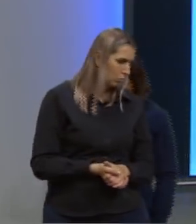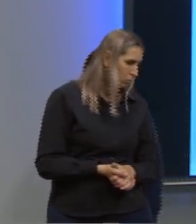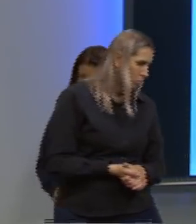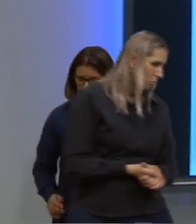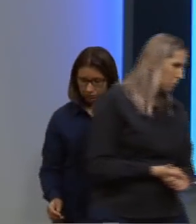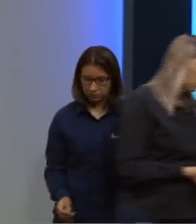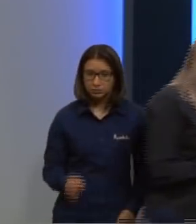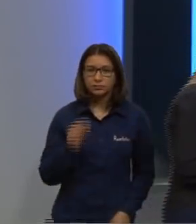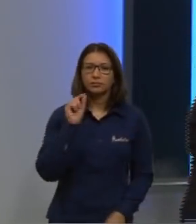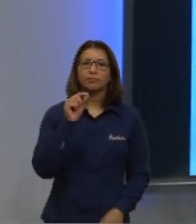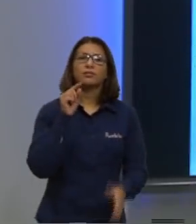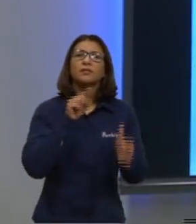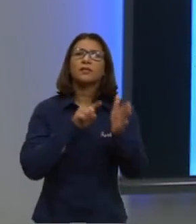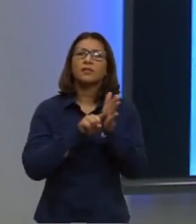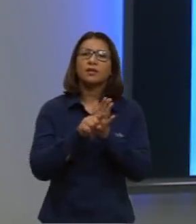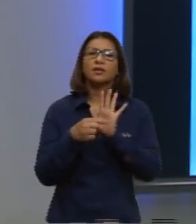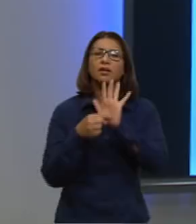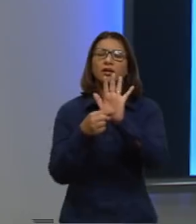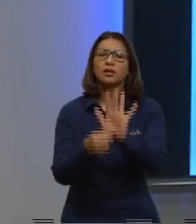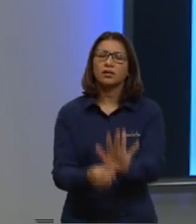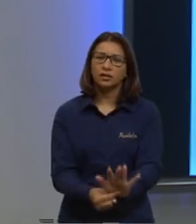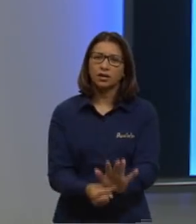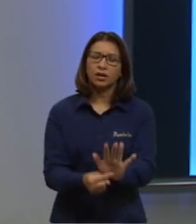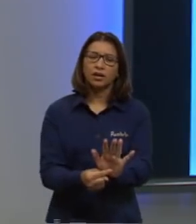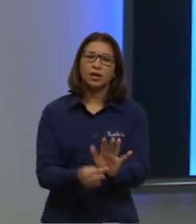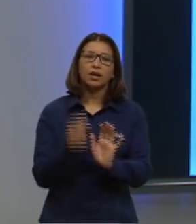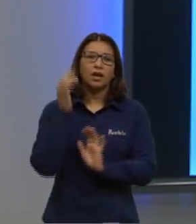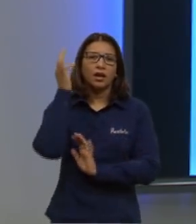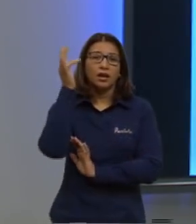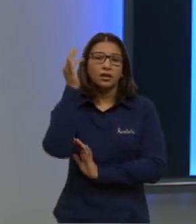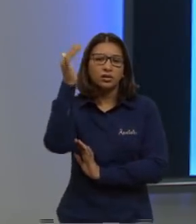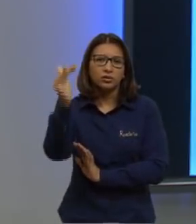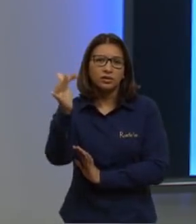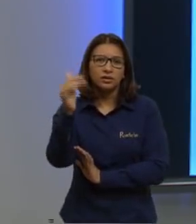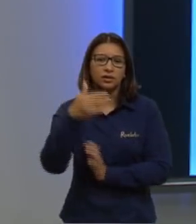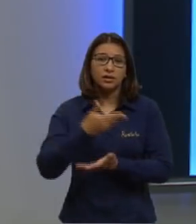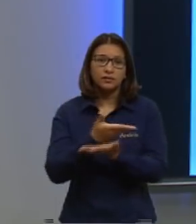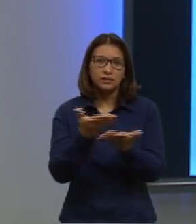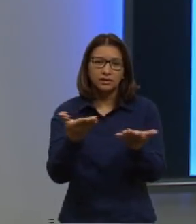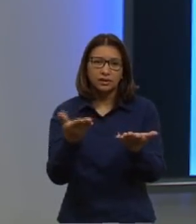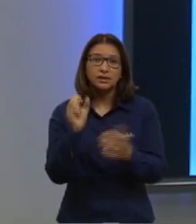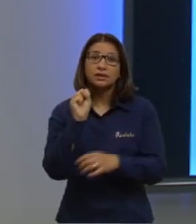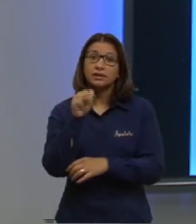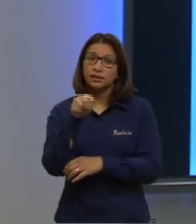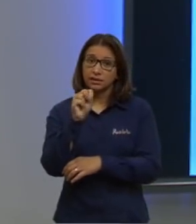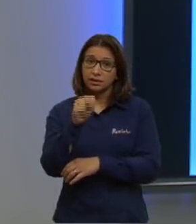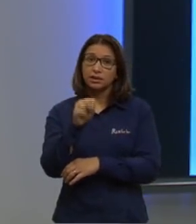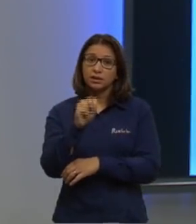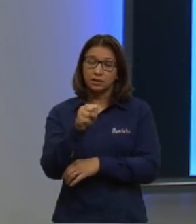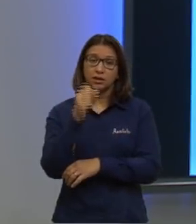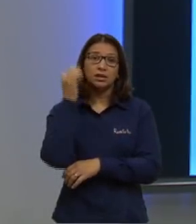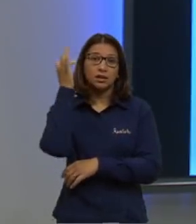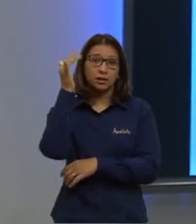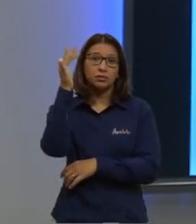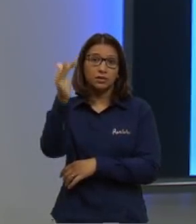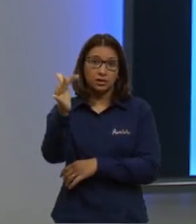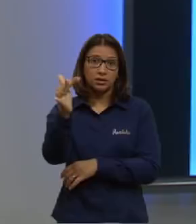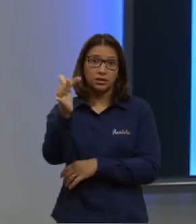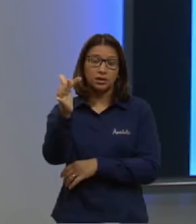questão eu trouxe para trazer para vocês essa teoria, não é? De que sim, é uma teoria,